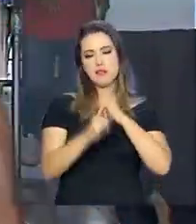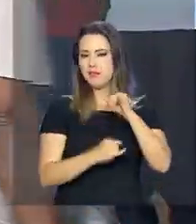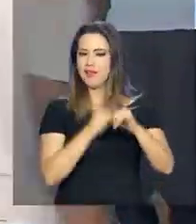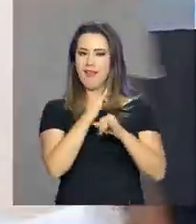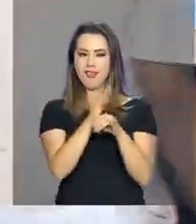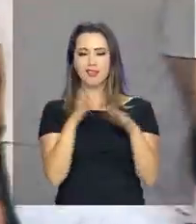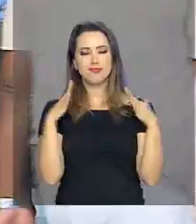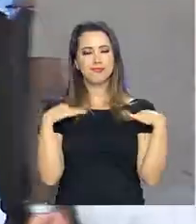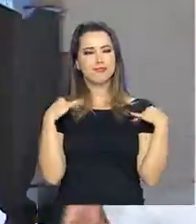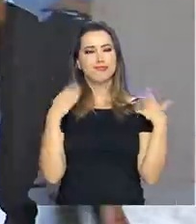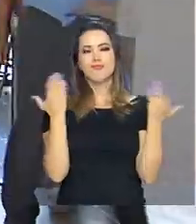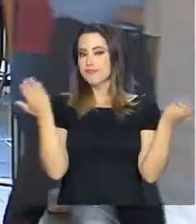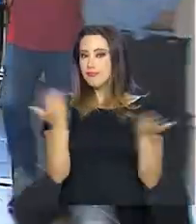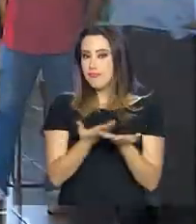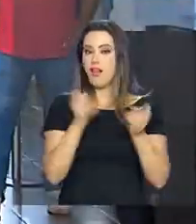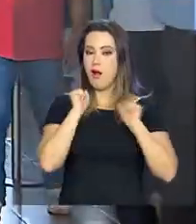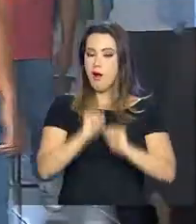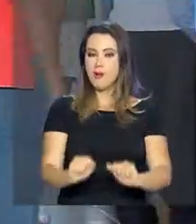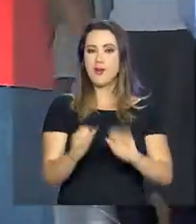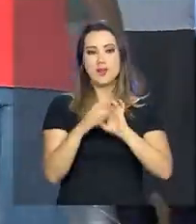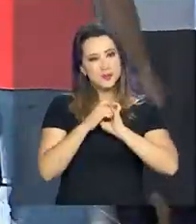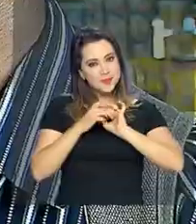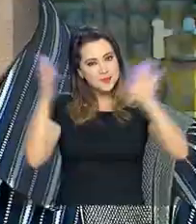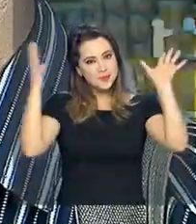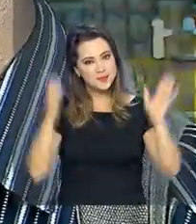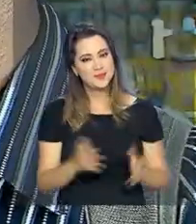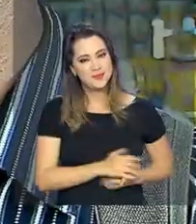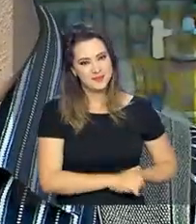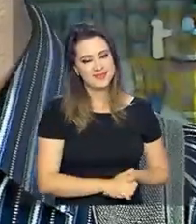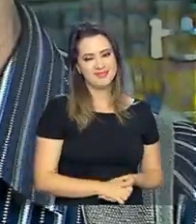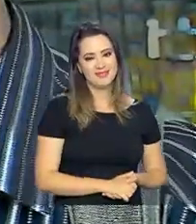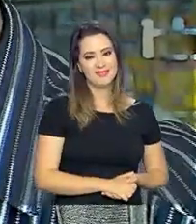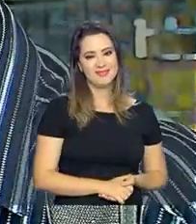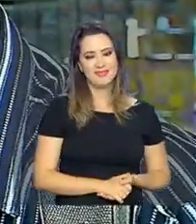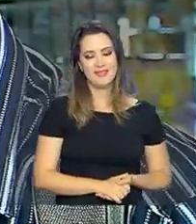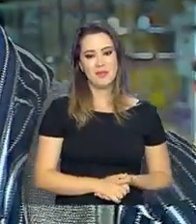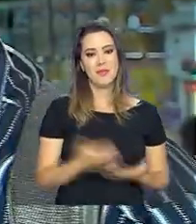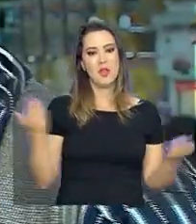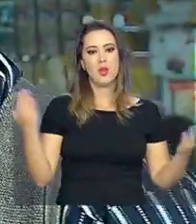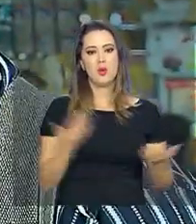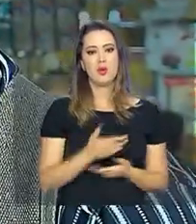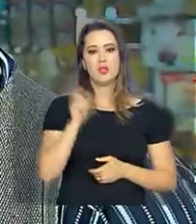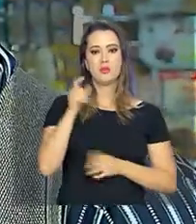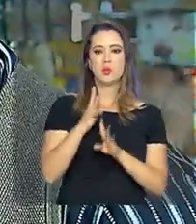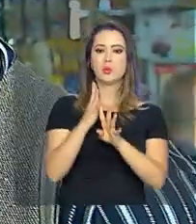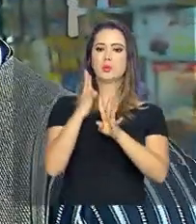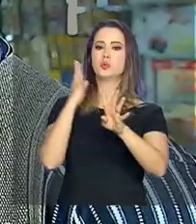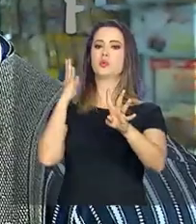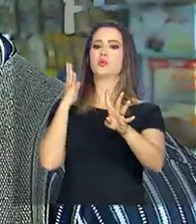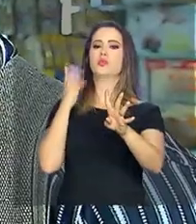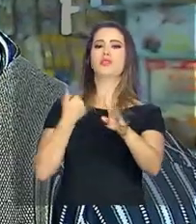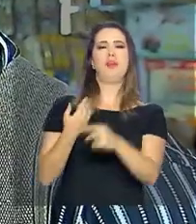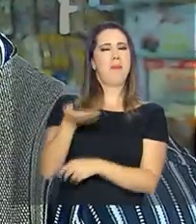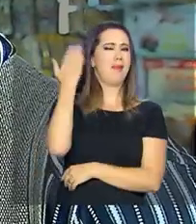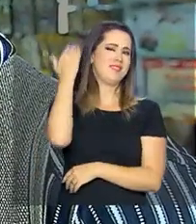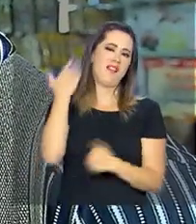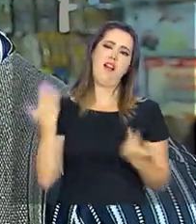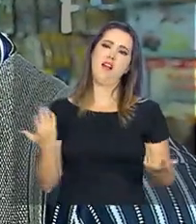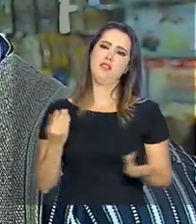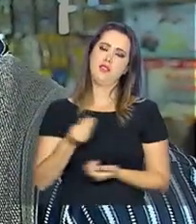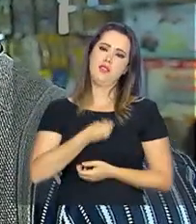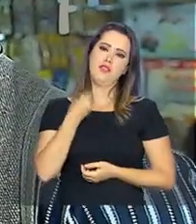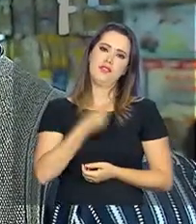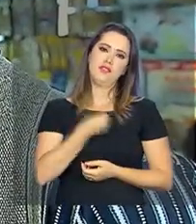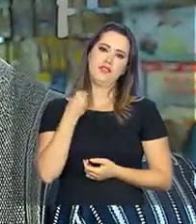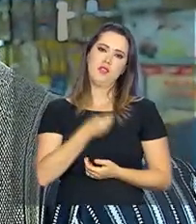sua casa? Isso agora já vai ser possível. A gente atualmente, hoje em dia, pegar fila é até uma coisa do passado, sendo que você vive na